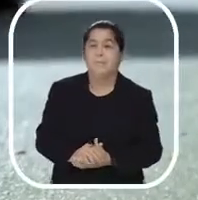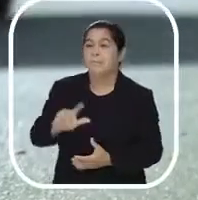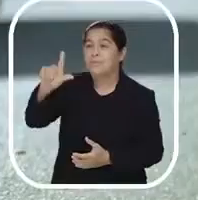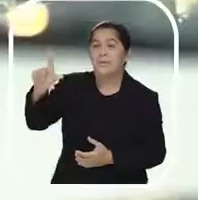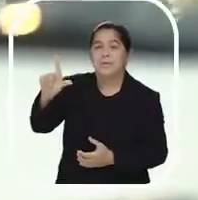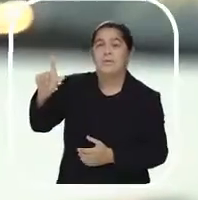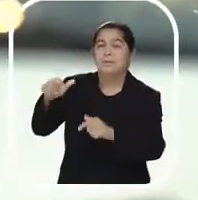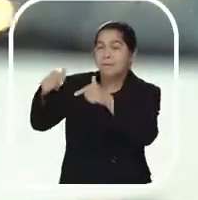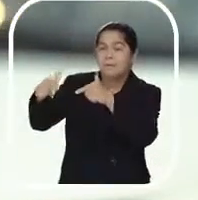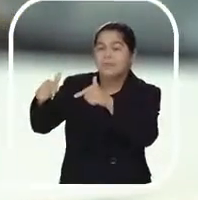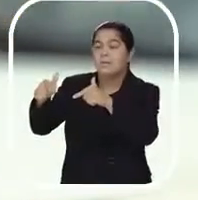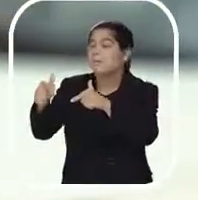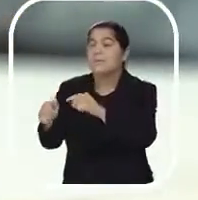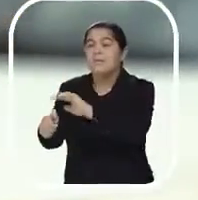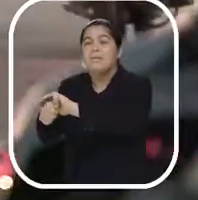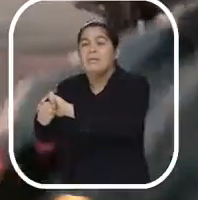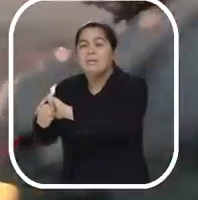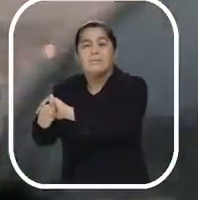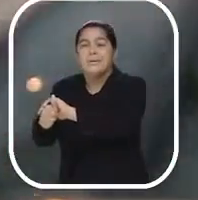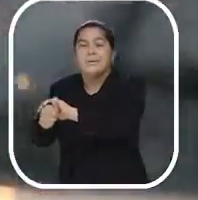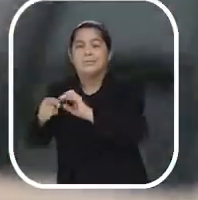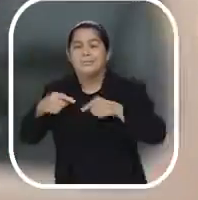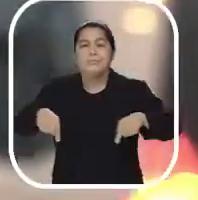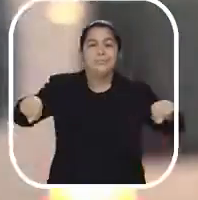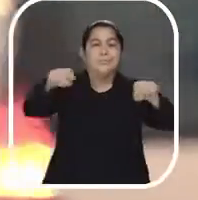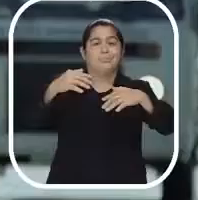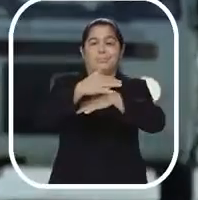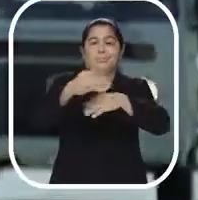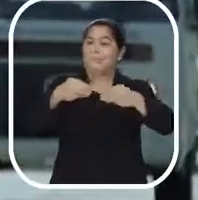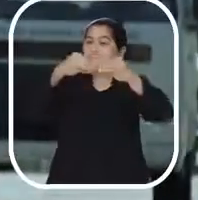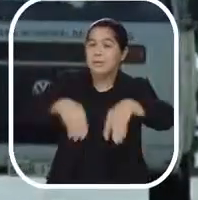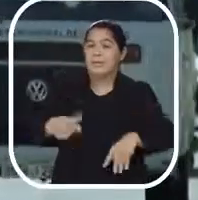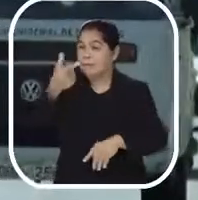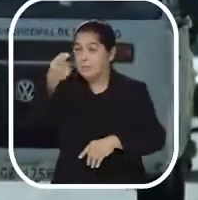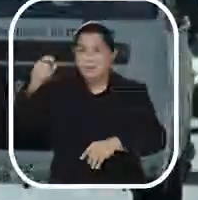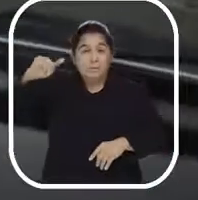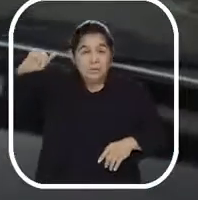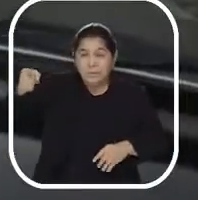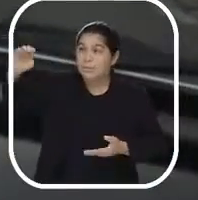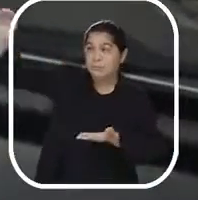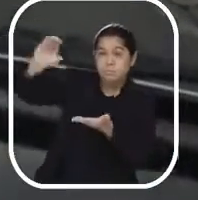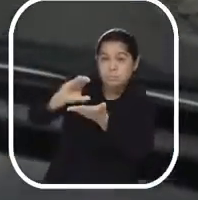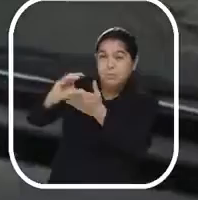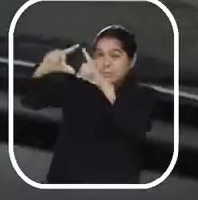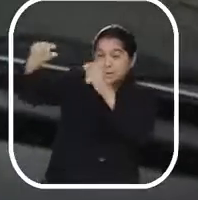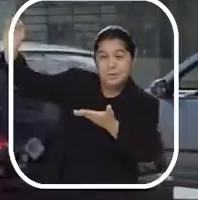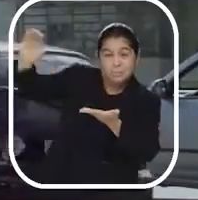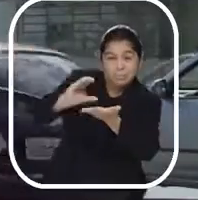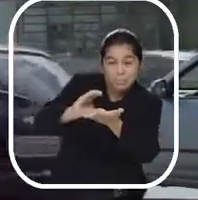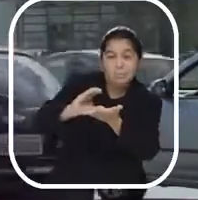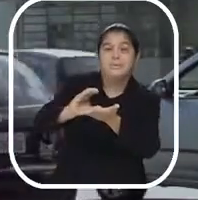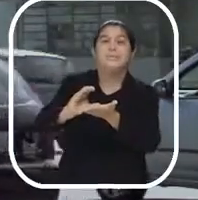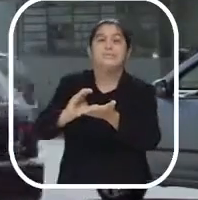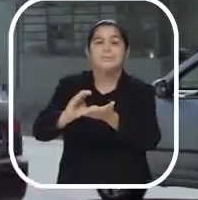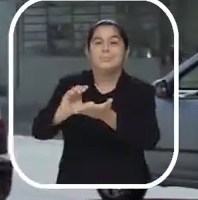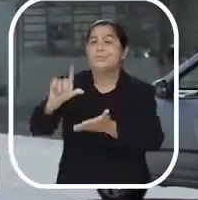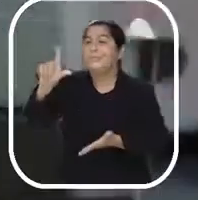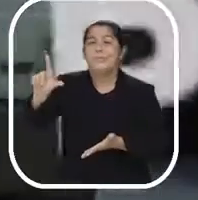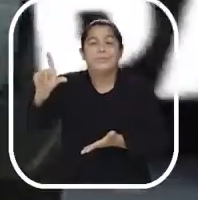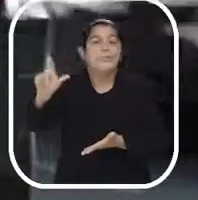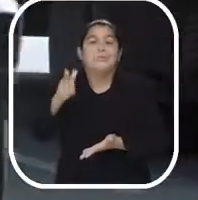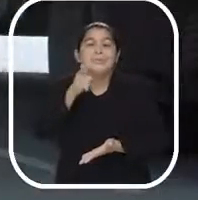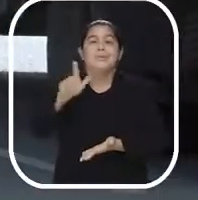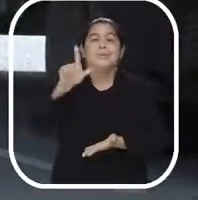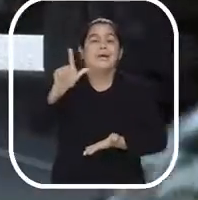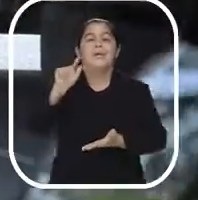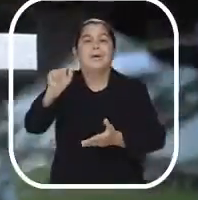A lentidão de Cartacho prejudica a cidade em todos os setores. Com quase 200 milhões de reais liberados pelo Ministério das Cidades,